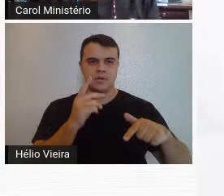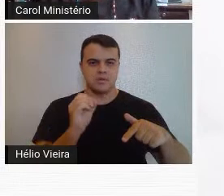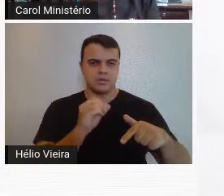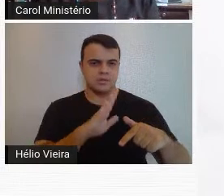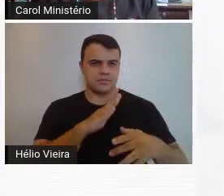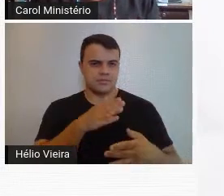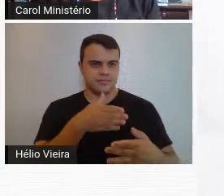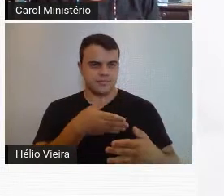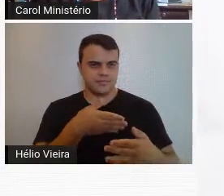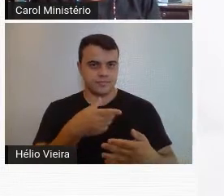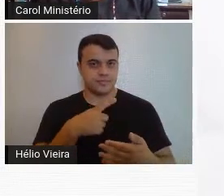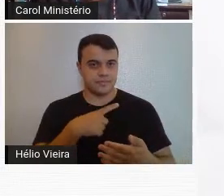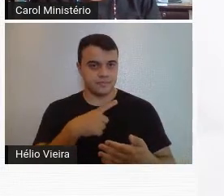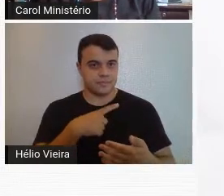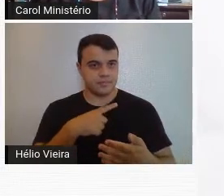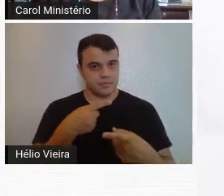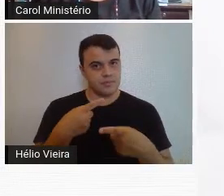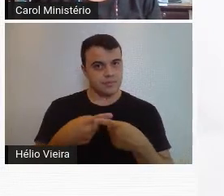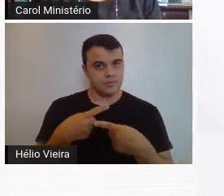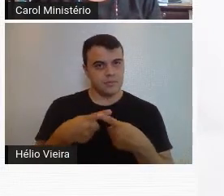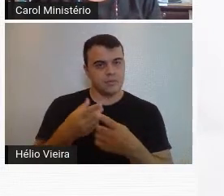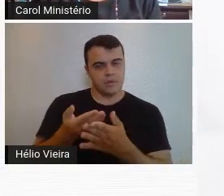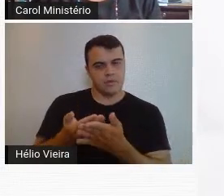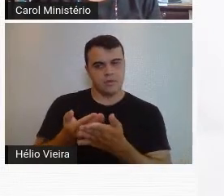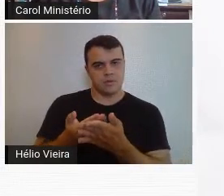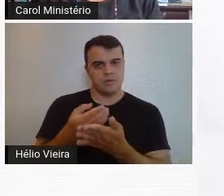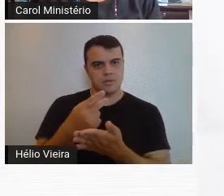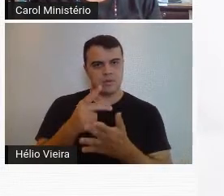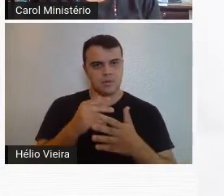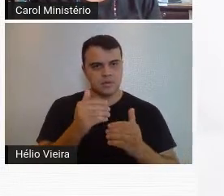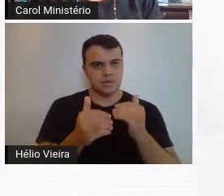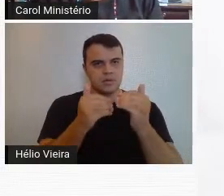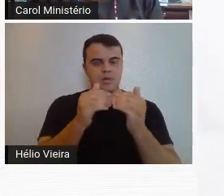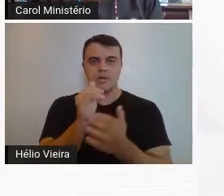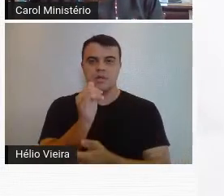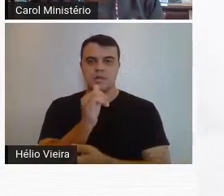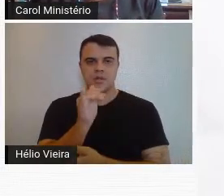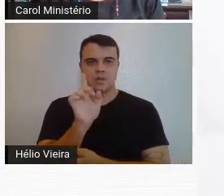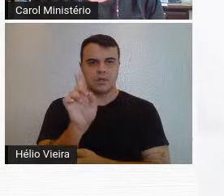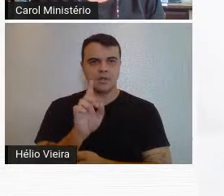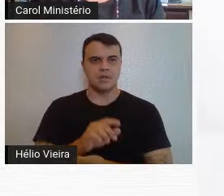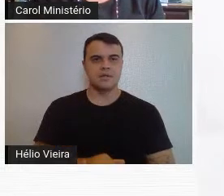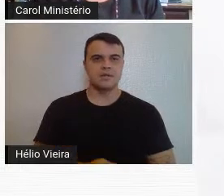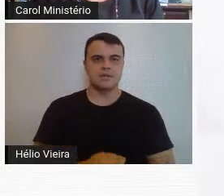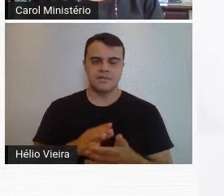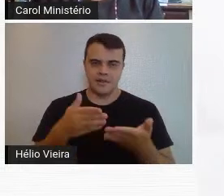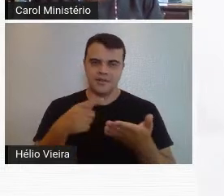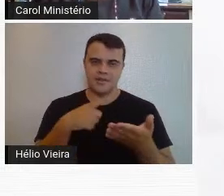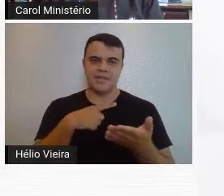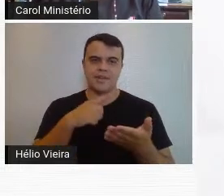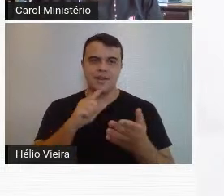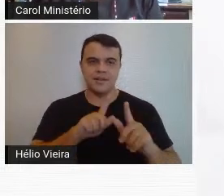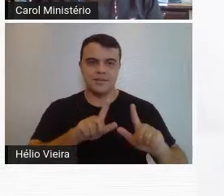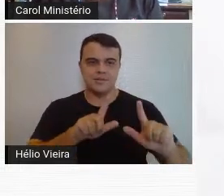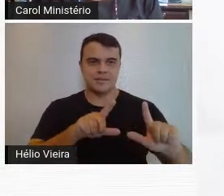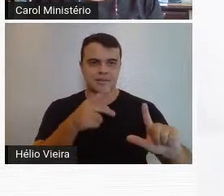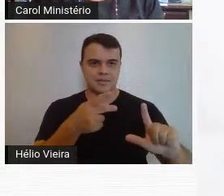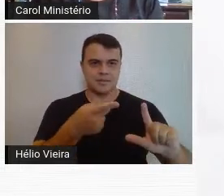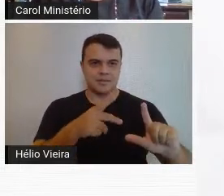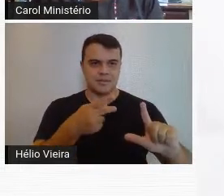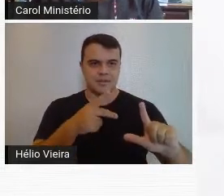já modernas em função desse estudo que ela desenvolve na Itália. Então, aqui nós temos uma imagem dela